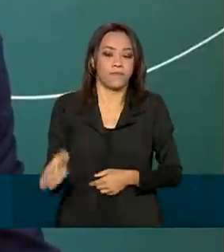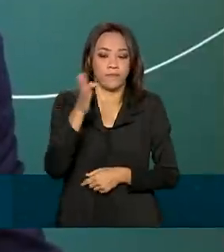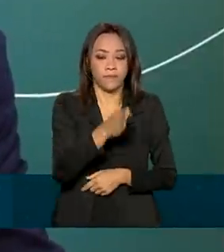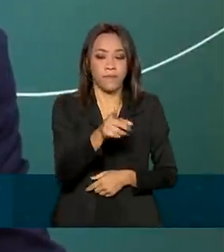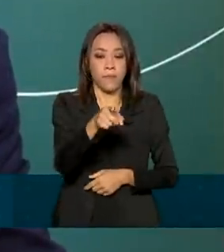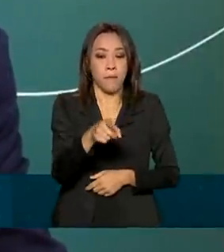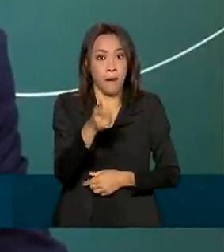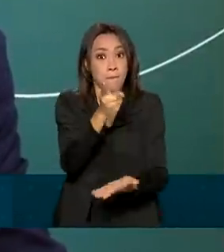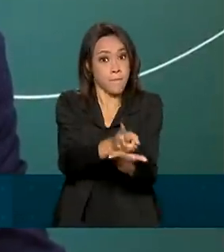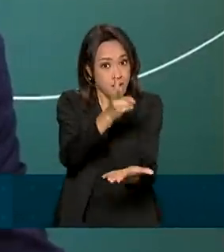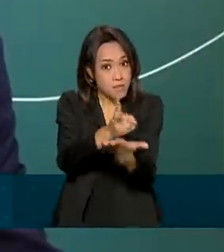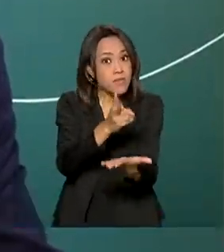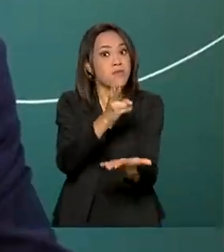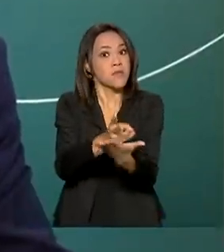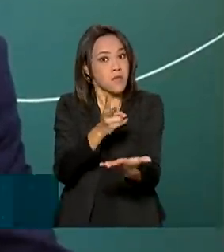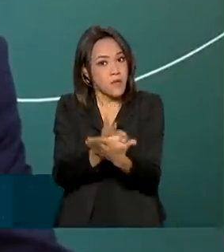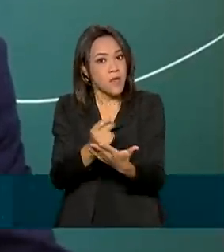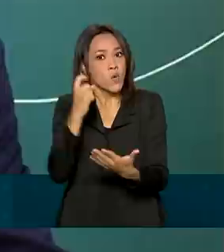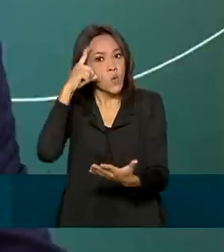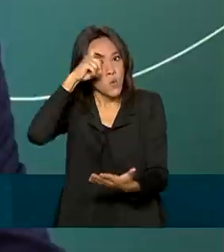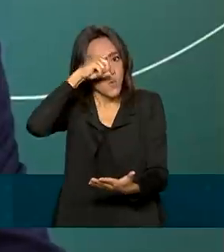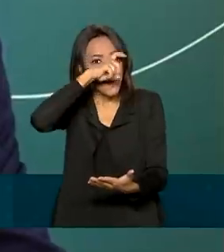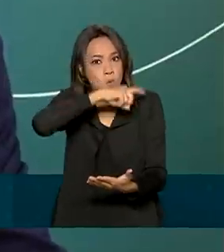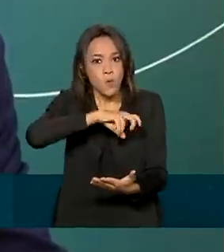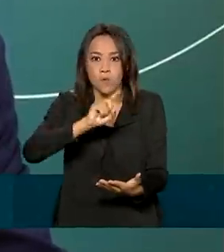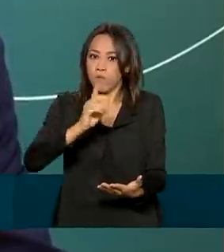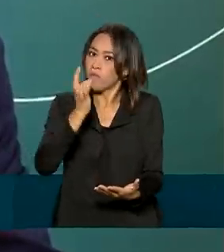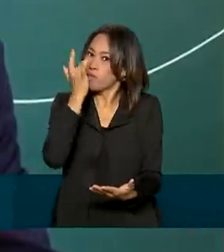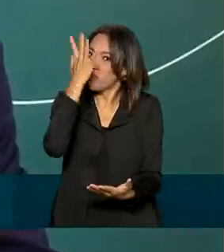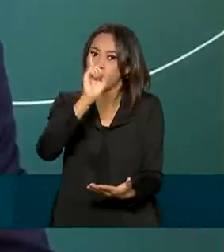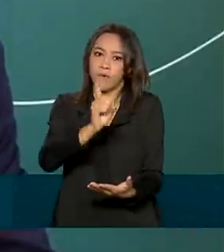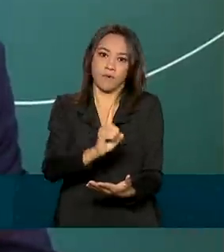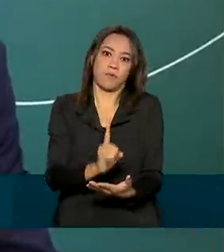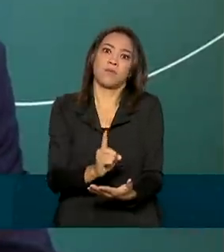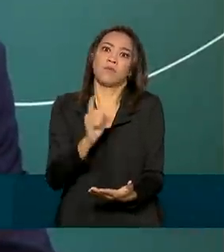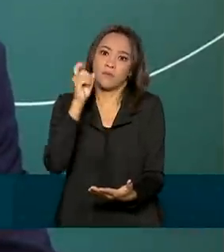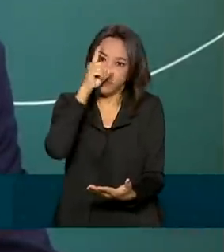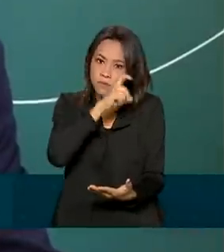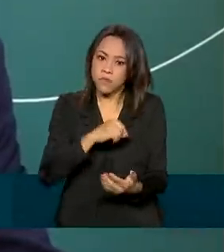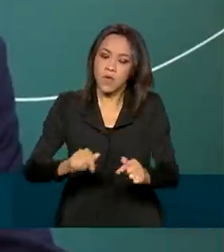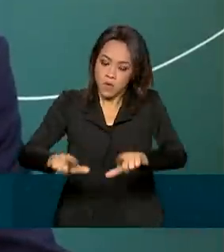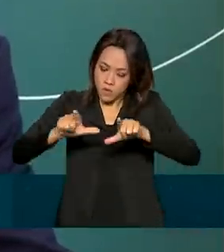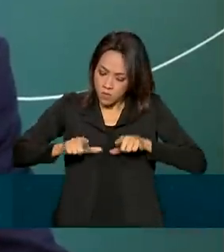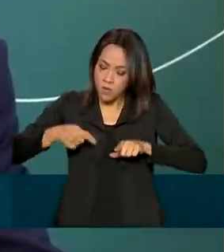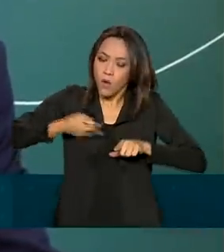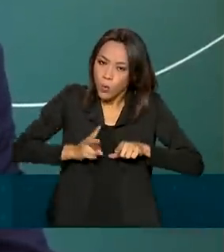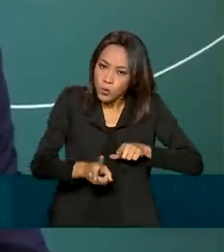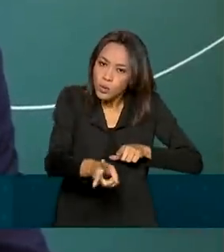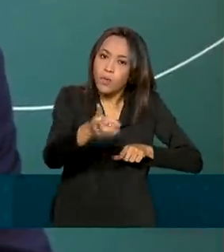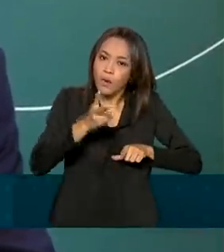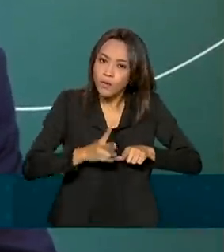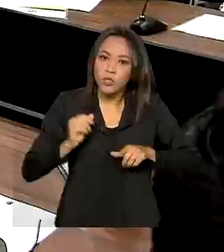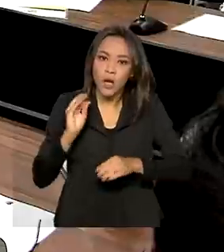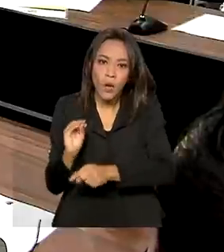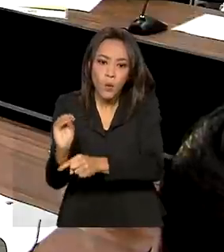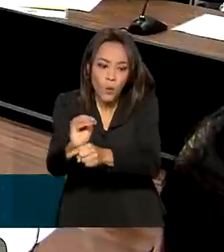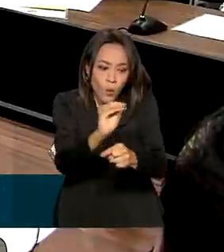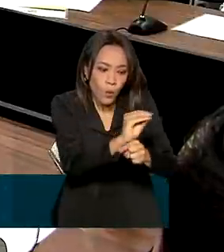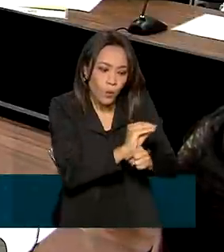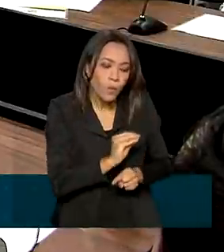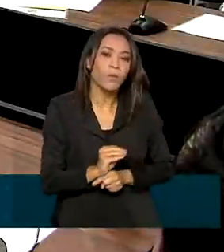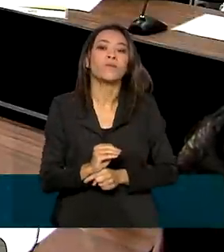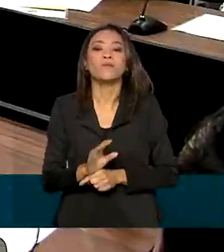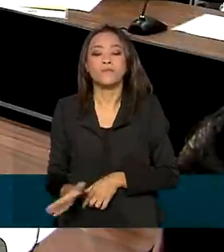essa conquista que foi dura para chegar até aqui, nós temos que nos comprometer a fazer a nossa parte, senão não adianta nada. A